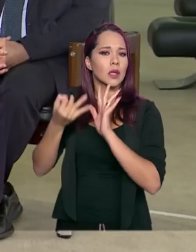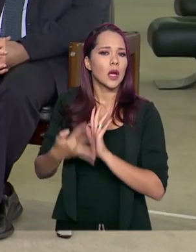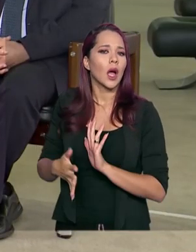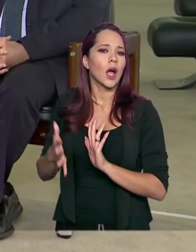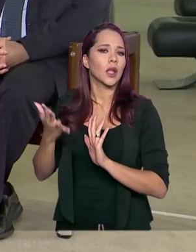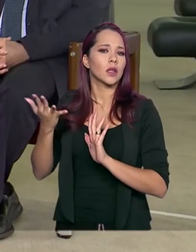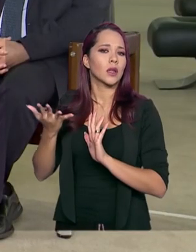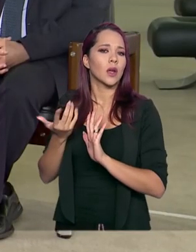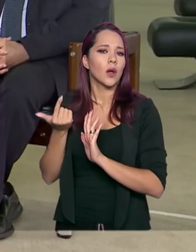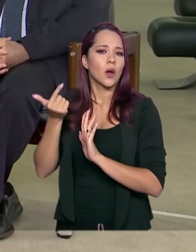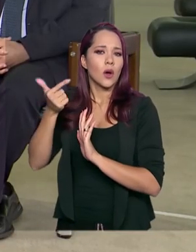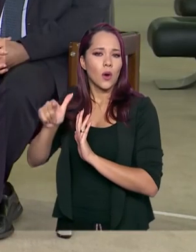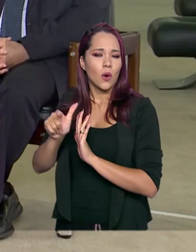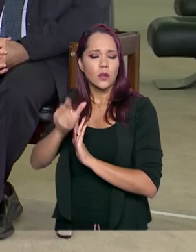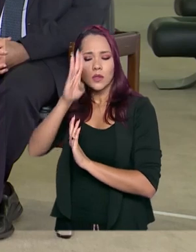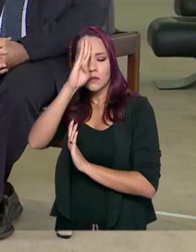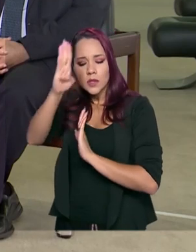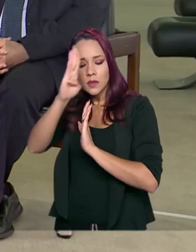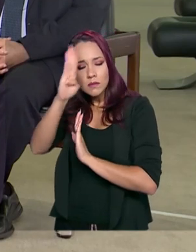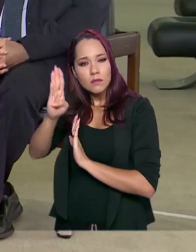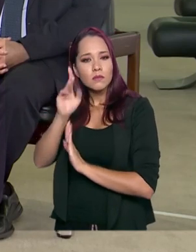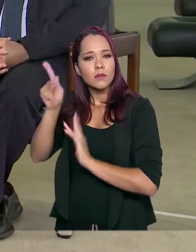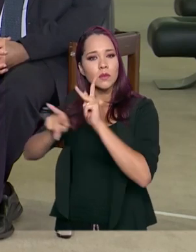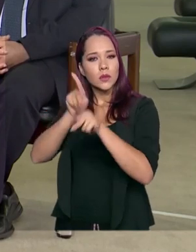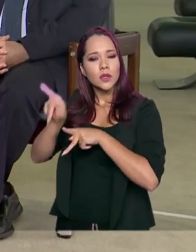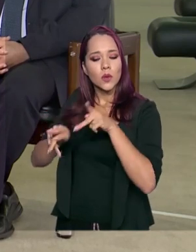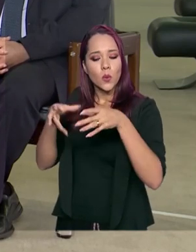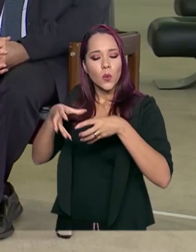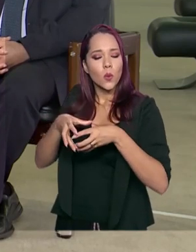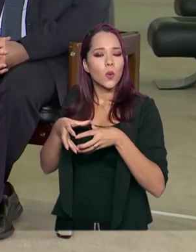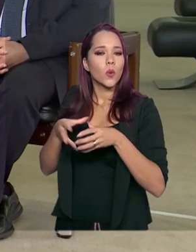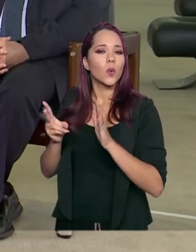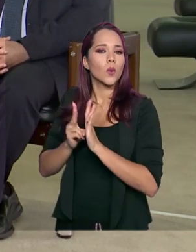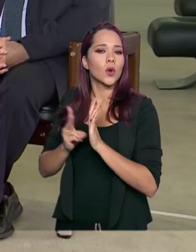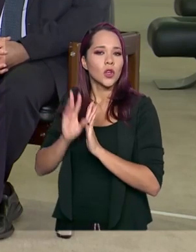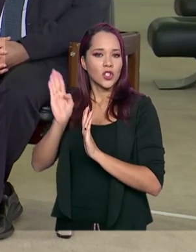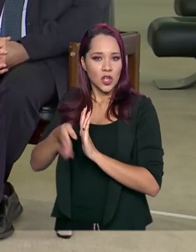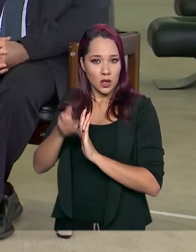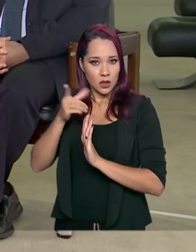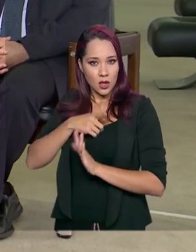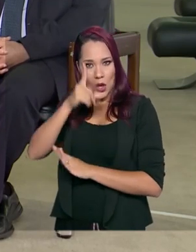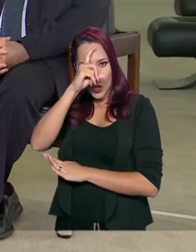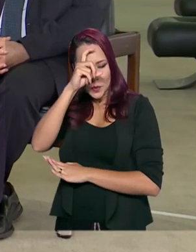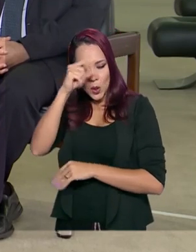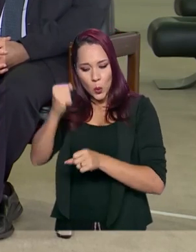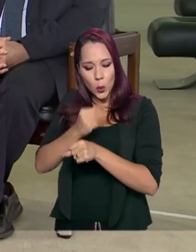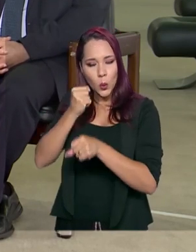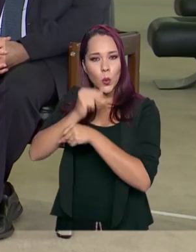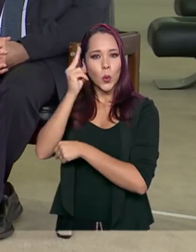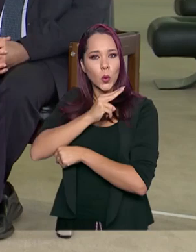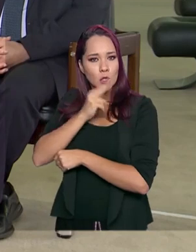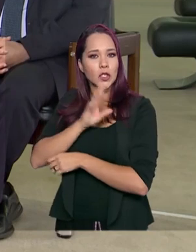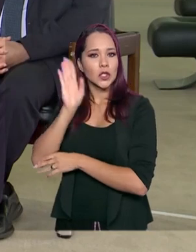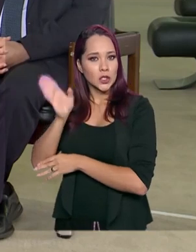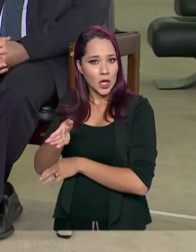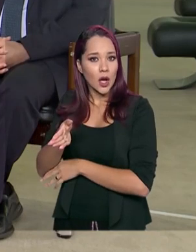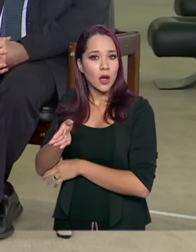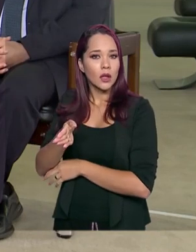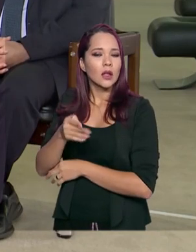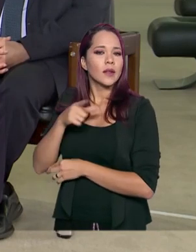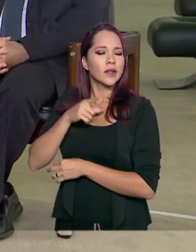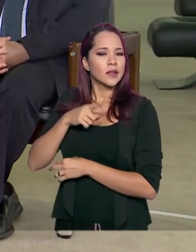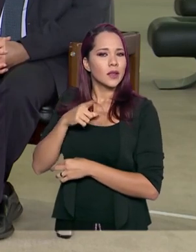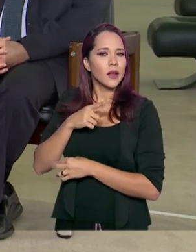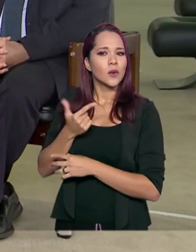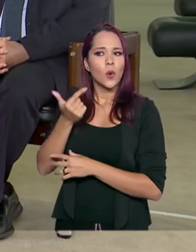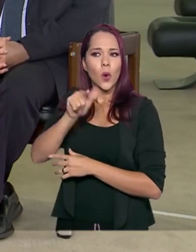prioridades para a população indígena. Já tem um hospital de campanha que está sendo construído em Manaus. Existe a